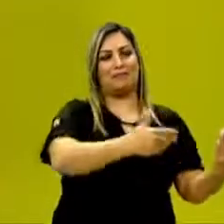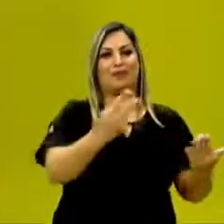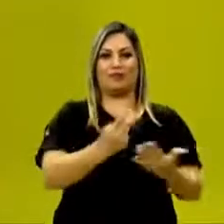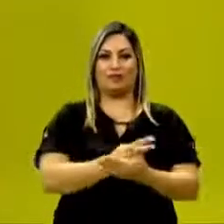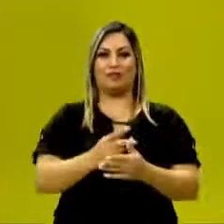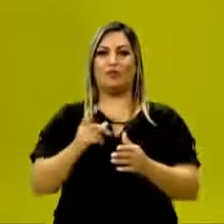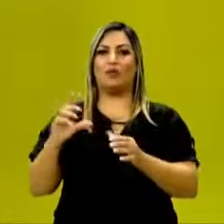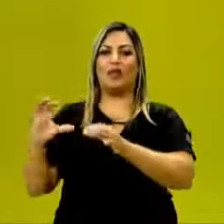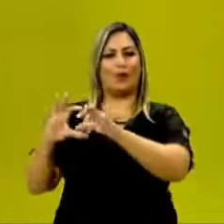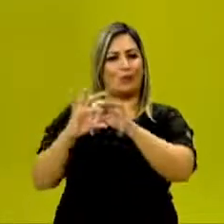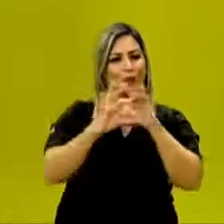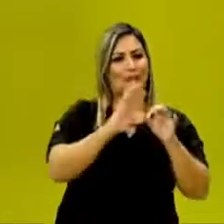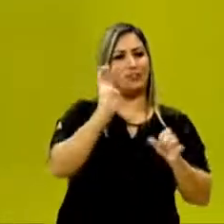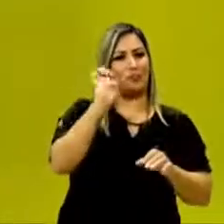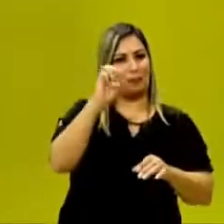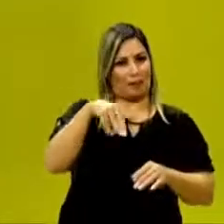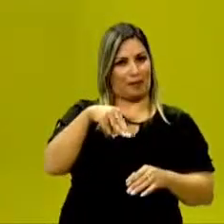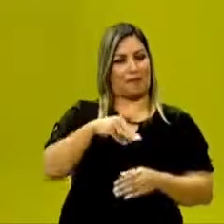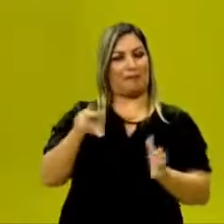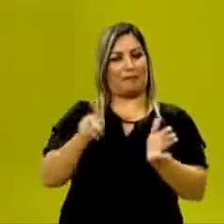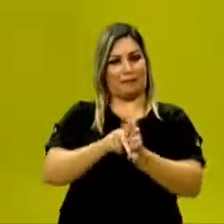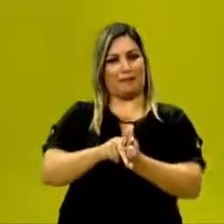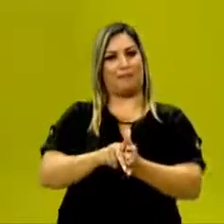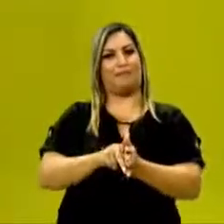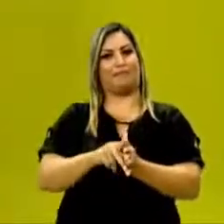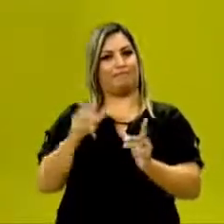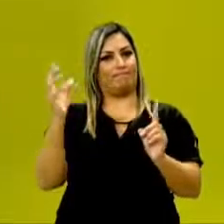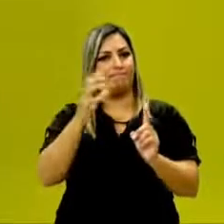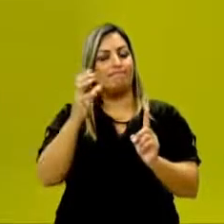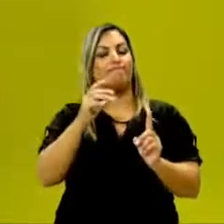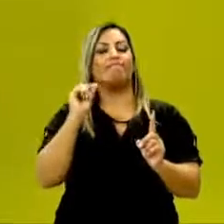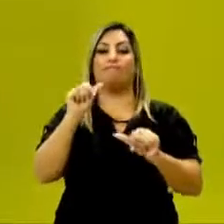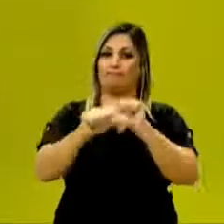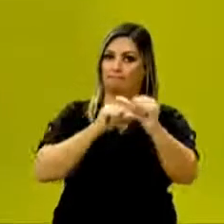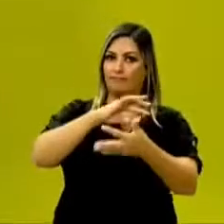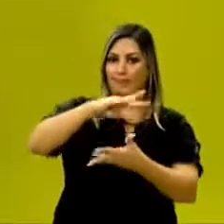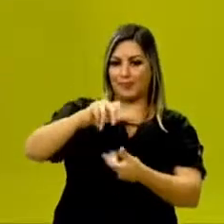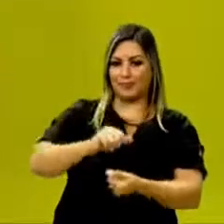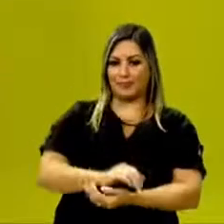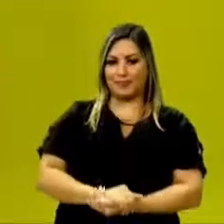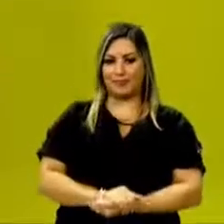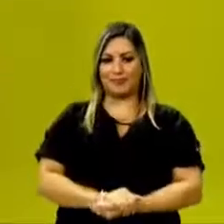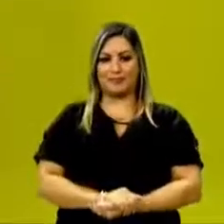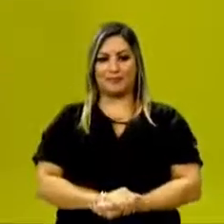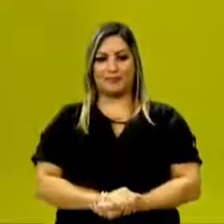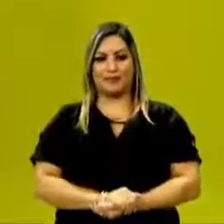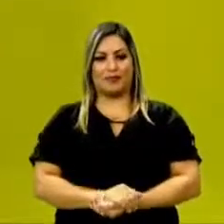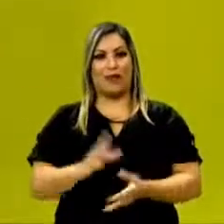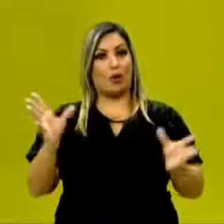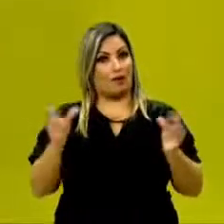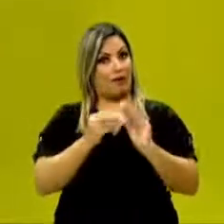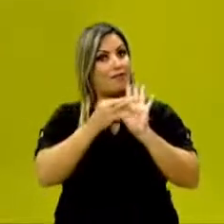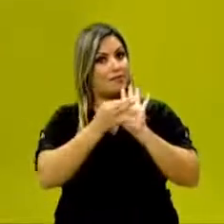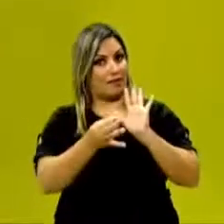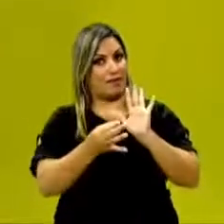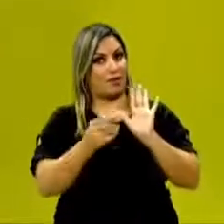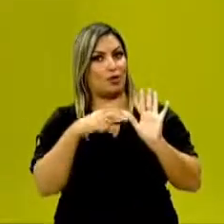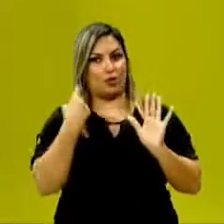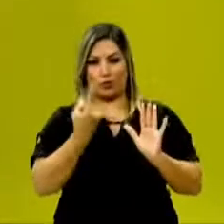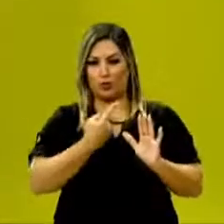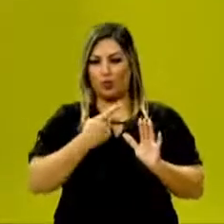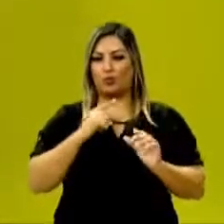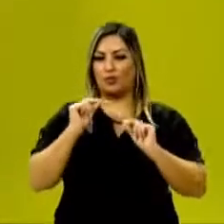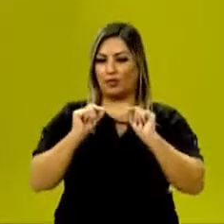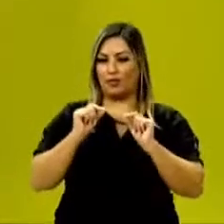formaria-se a corrente do bem com a intenção de mudar o mundo. Agora nós vamos, então, à resenha. É quando nós vamos